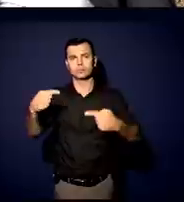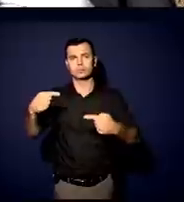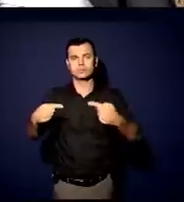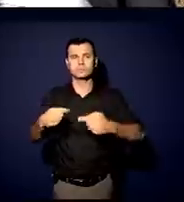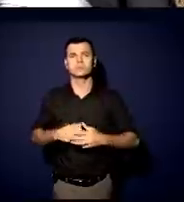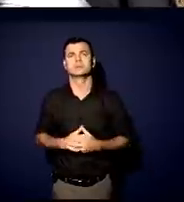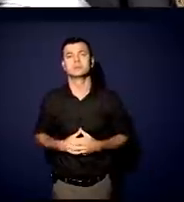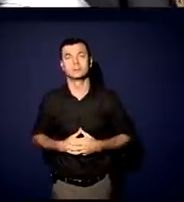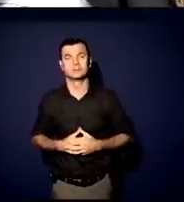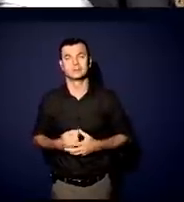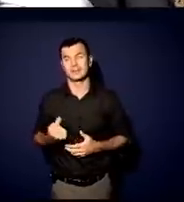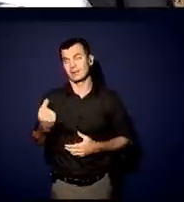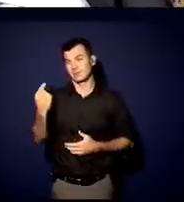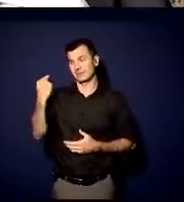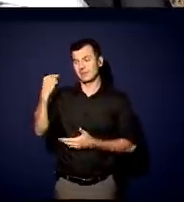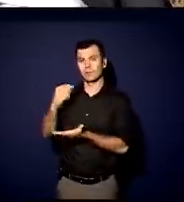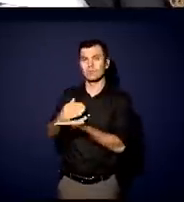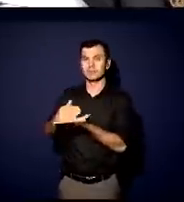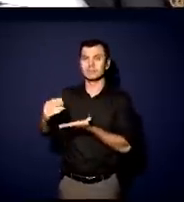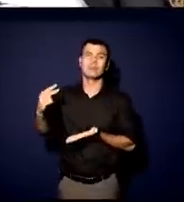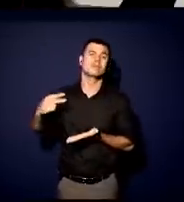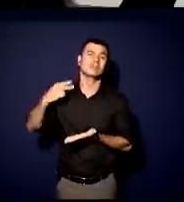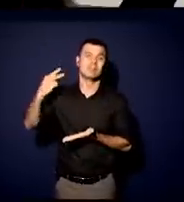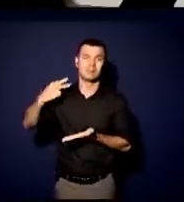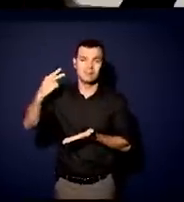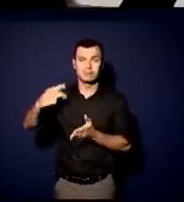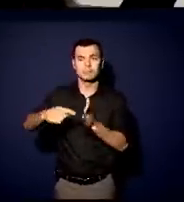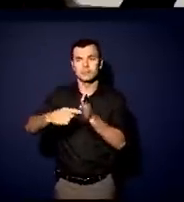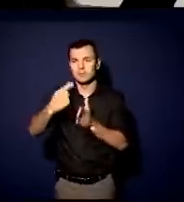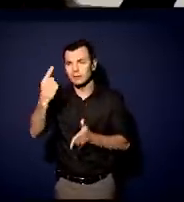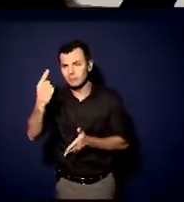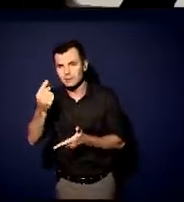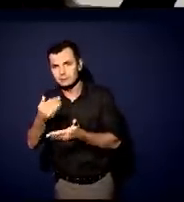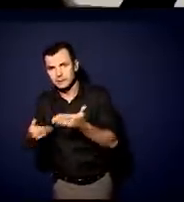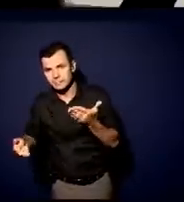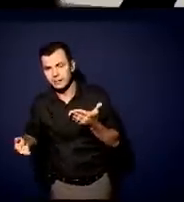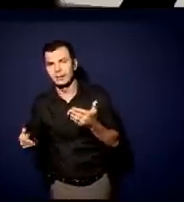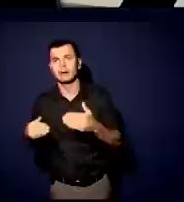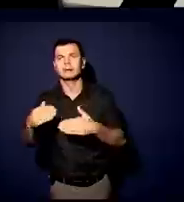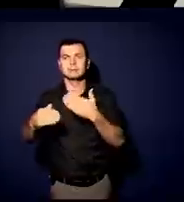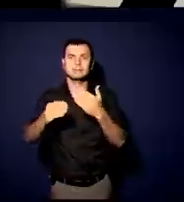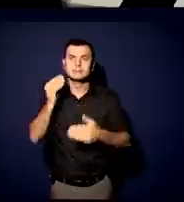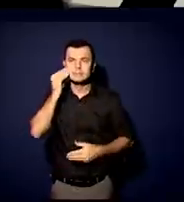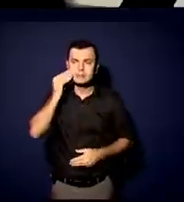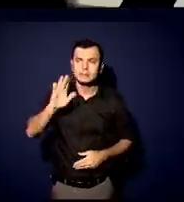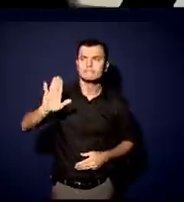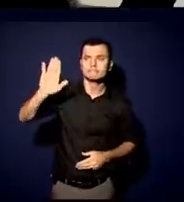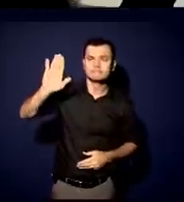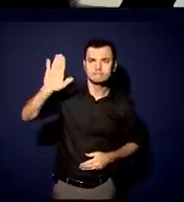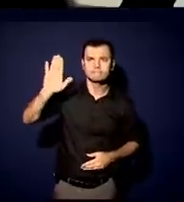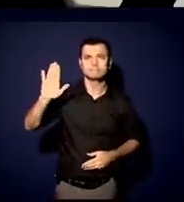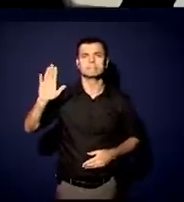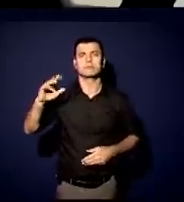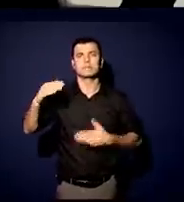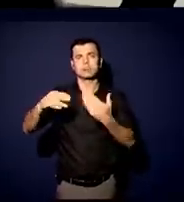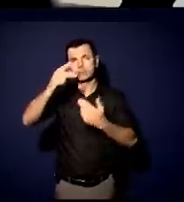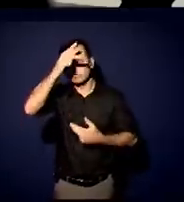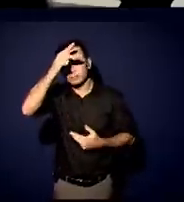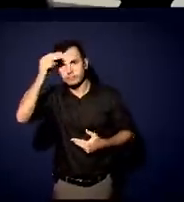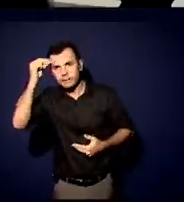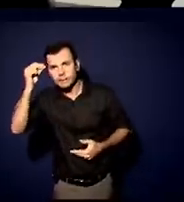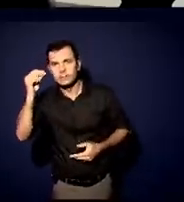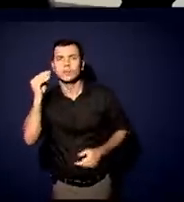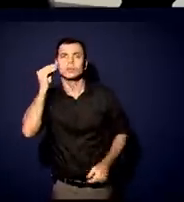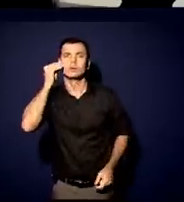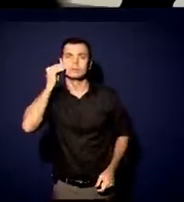eu comecei vereador lá, não me elegi a primeira, depois concorri de novo, virei prefeito, concorri a deputado, não me elegi, concorri depois